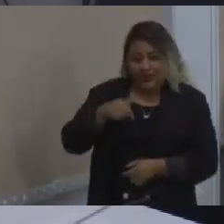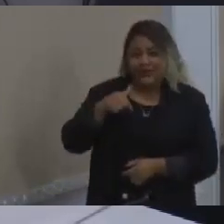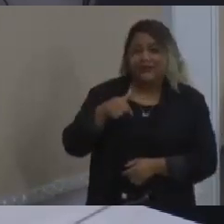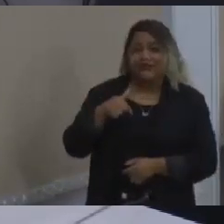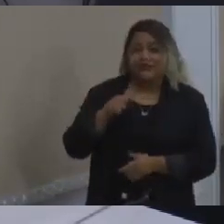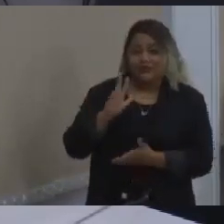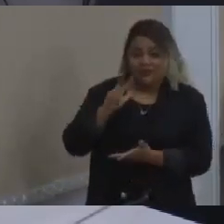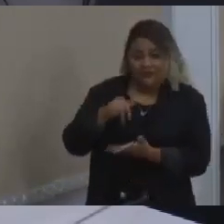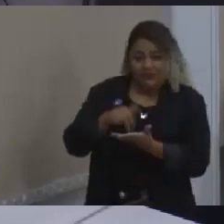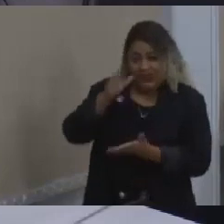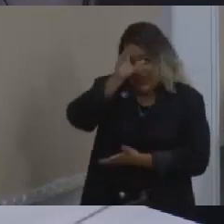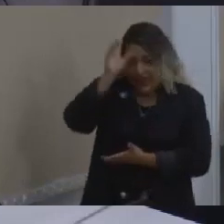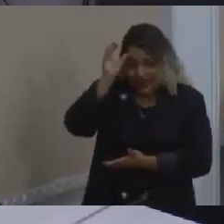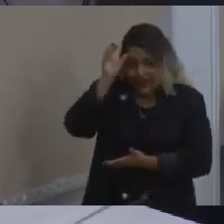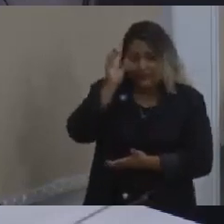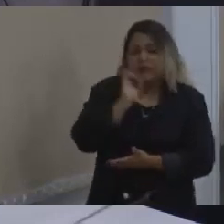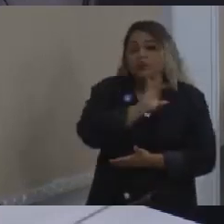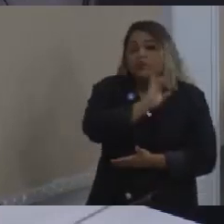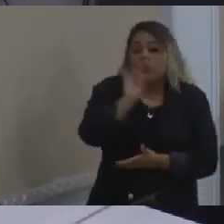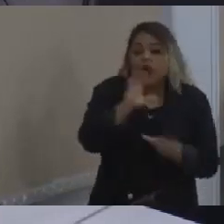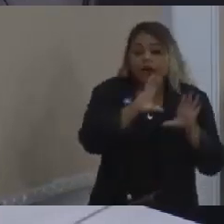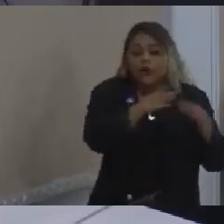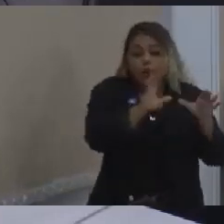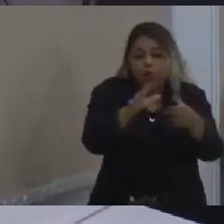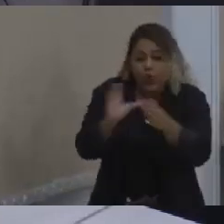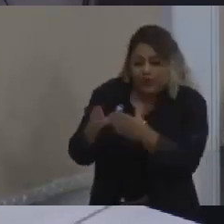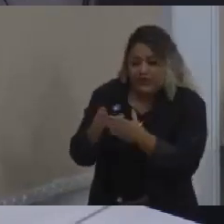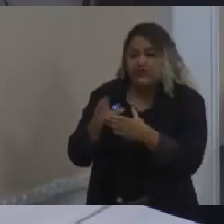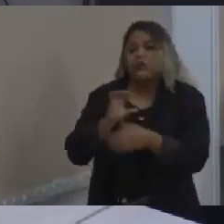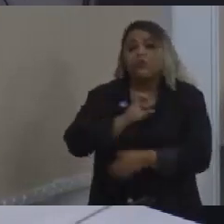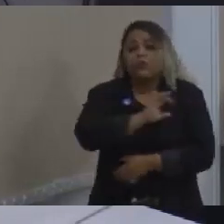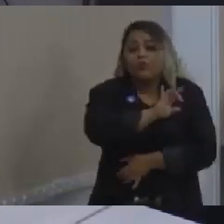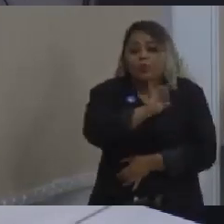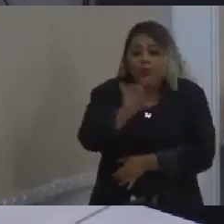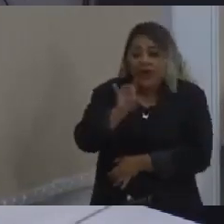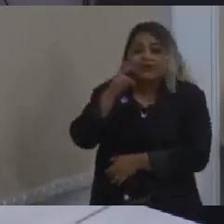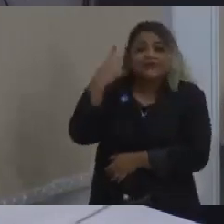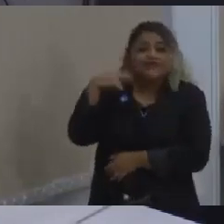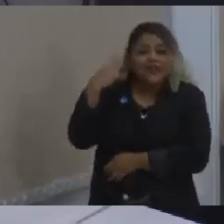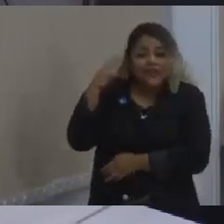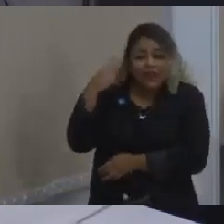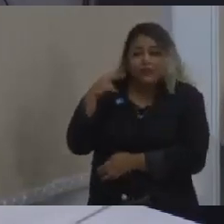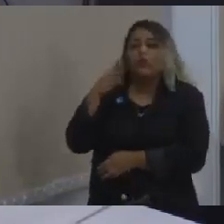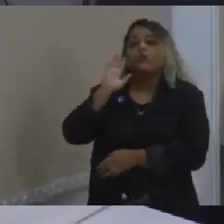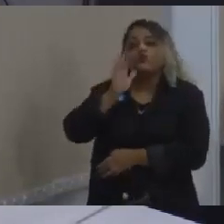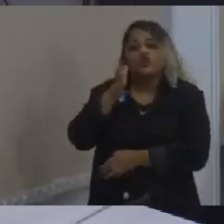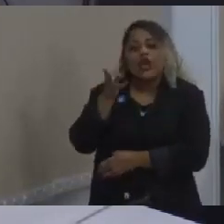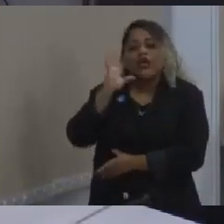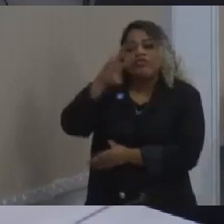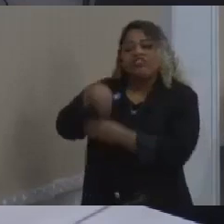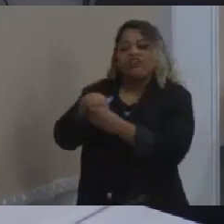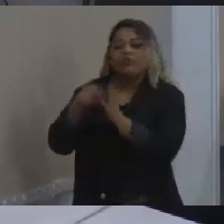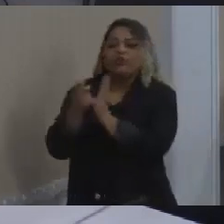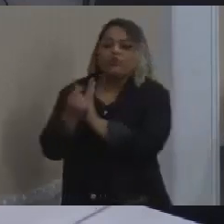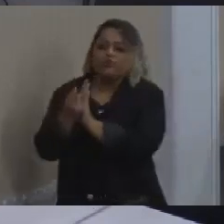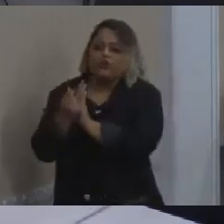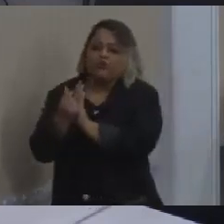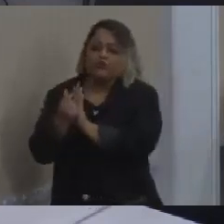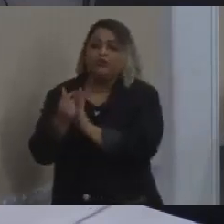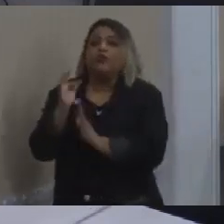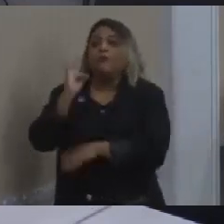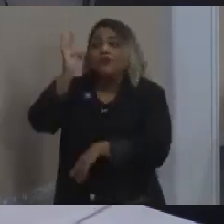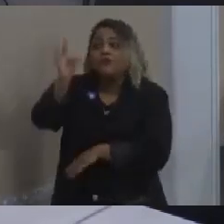comissão, por cada vereador, se ela está devidamente prevista no orçamento para na hora que chegar lá na frente, vocês do Poder Executivo